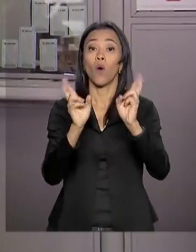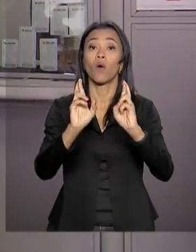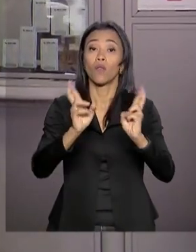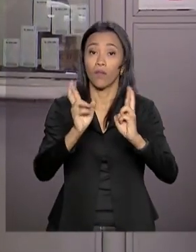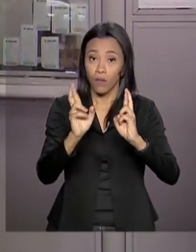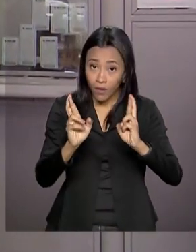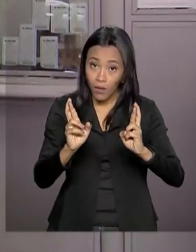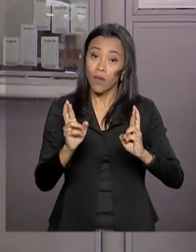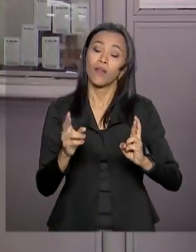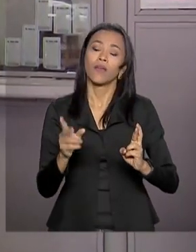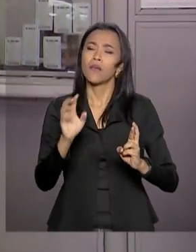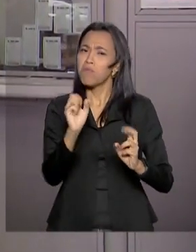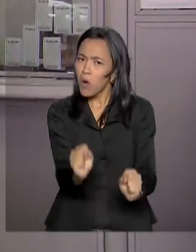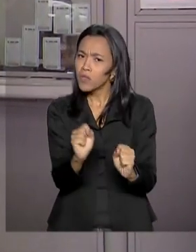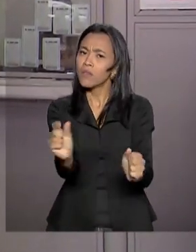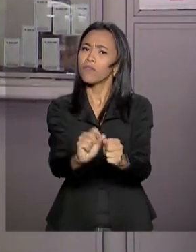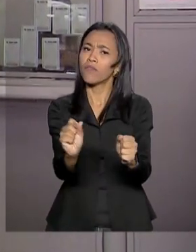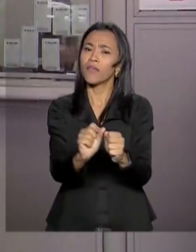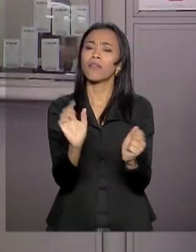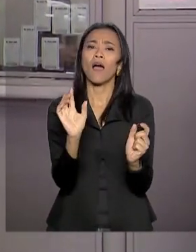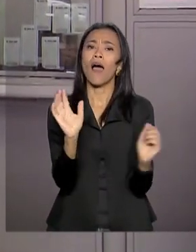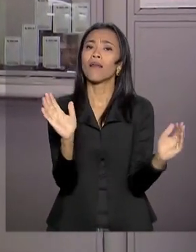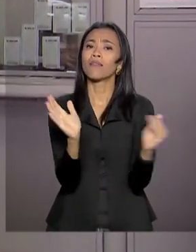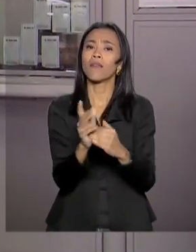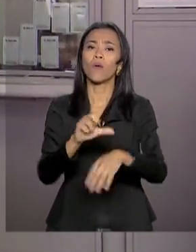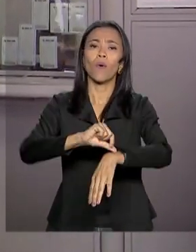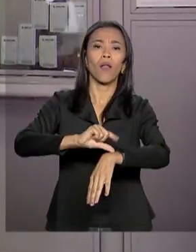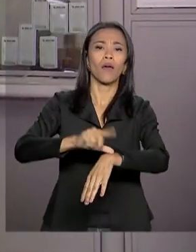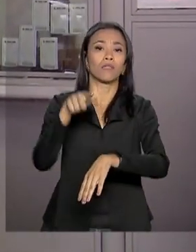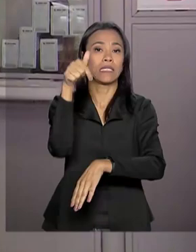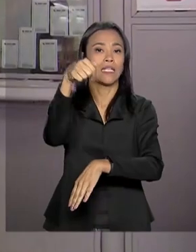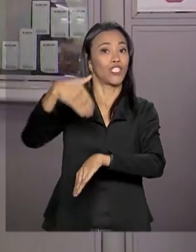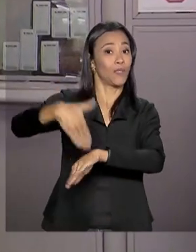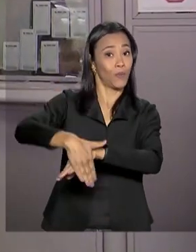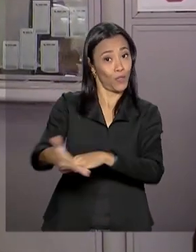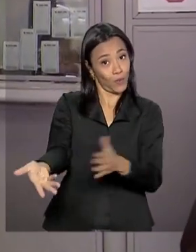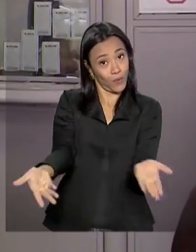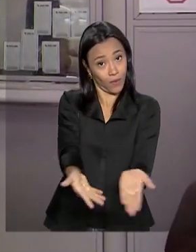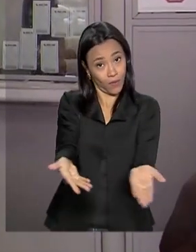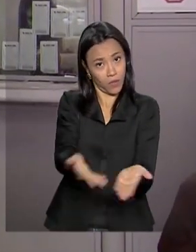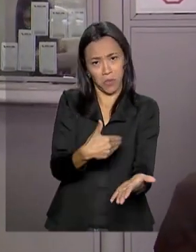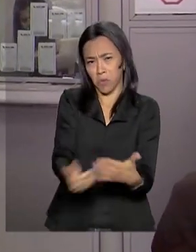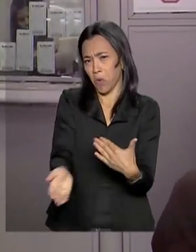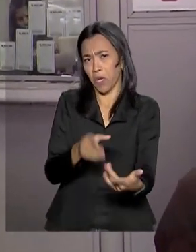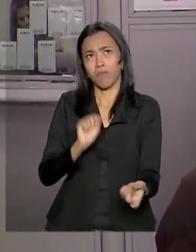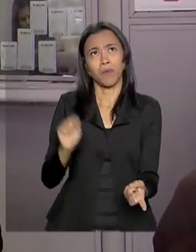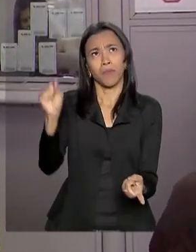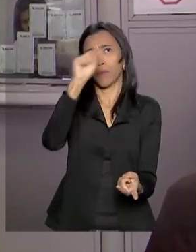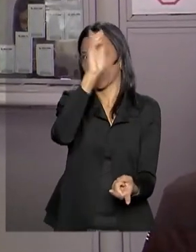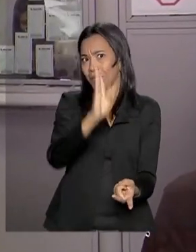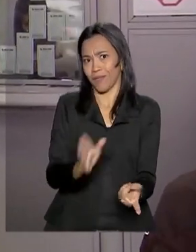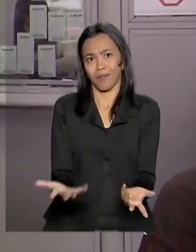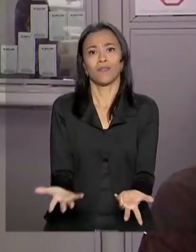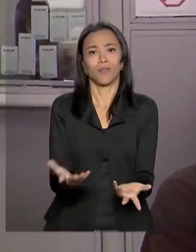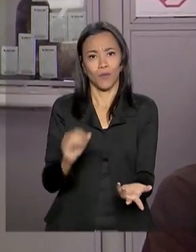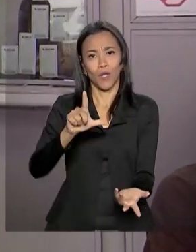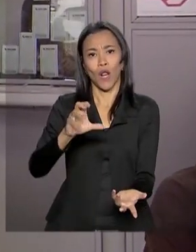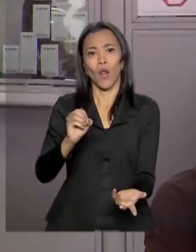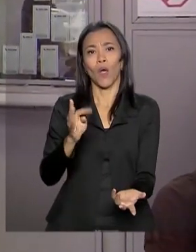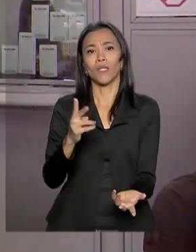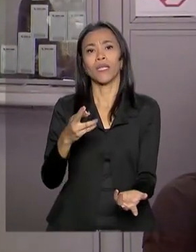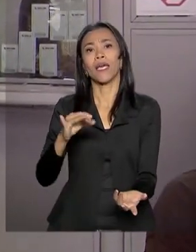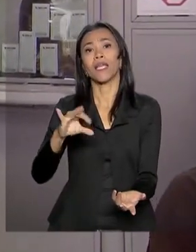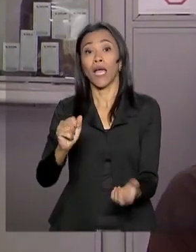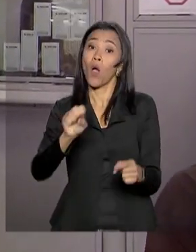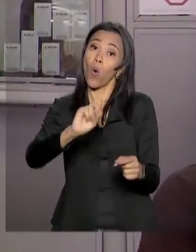e as apostas podem ser feitas até às 7 da noite em qualquer casa lotérica do país ou também pelo portal